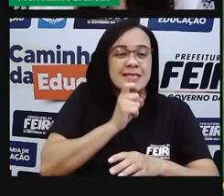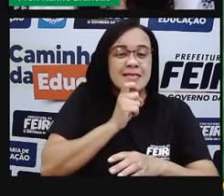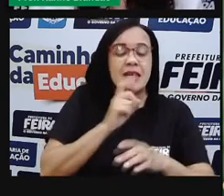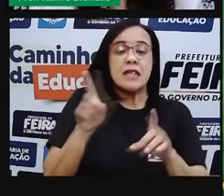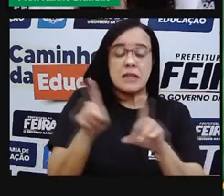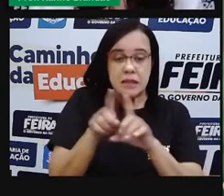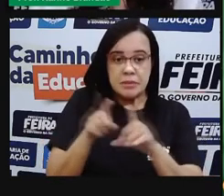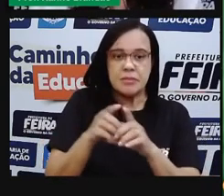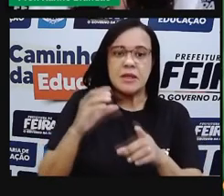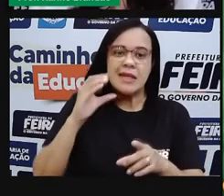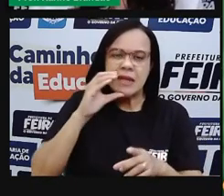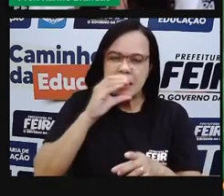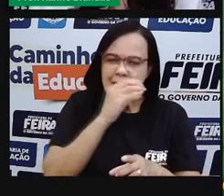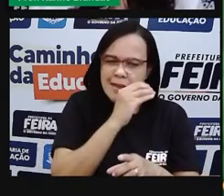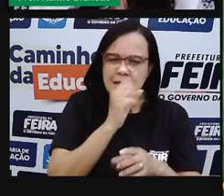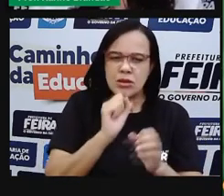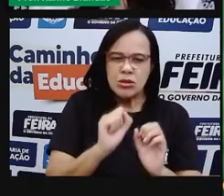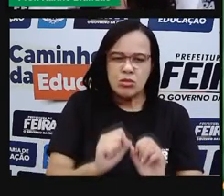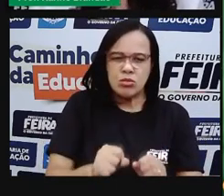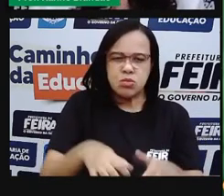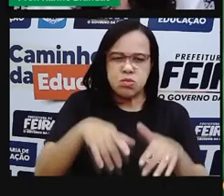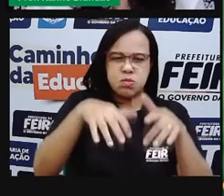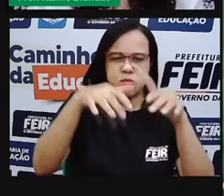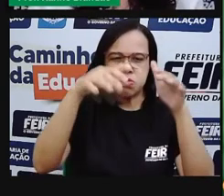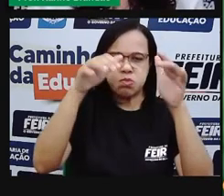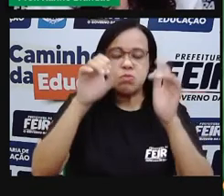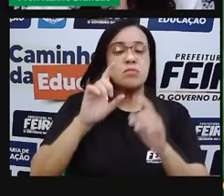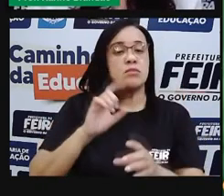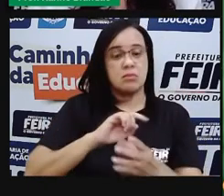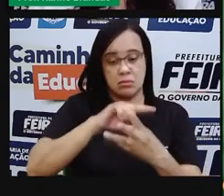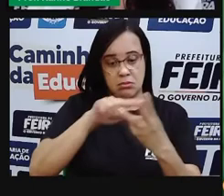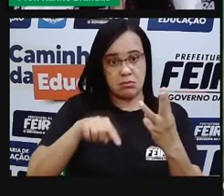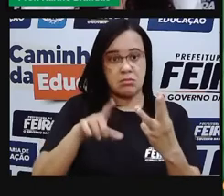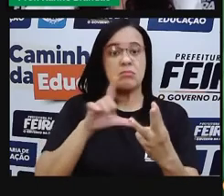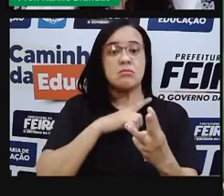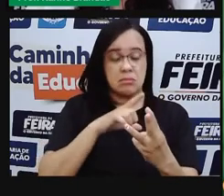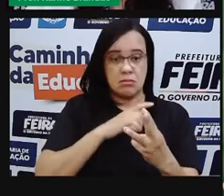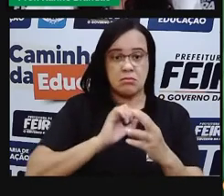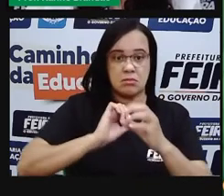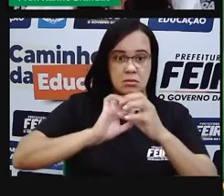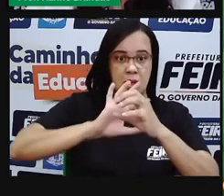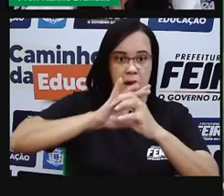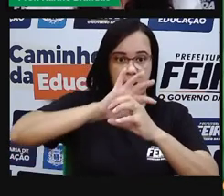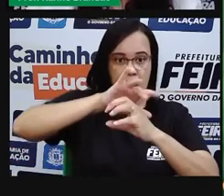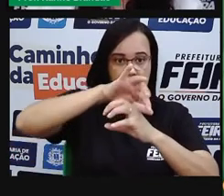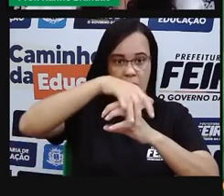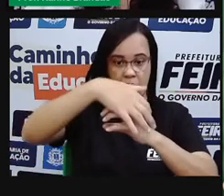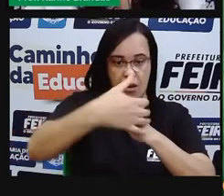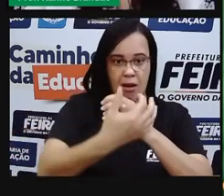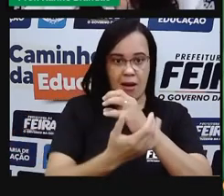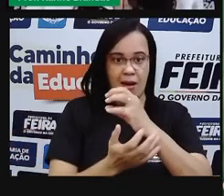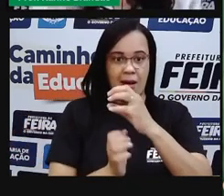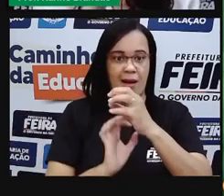gasosa. Certo? Vou acordar. O que a gente observa nesse gráfico? E a Pró trouxe esse